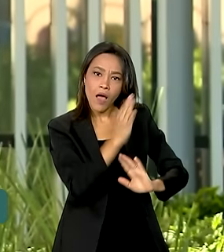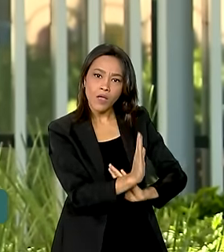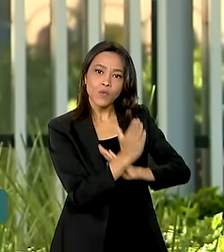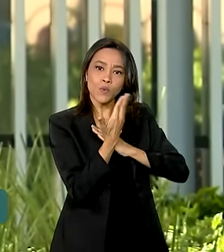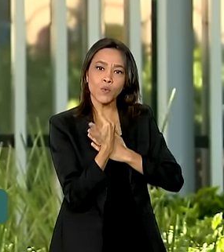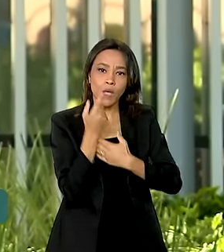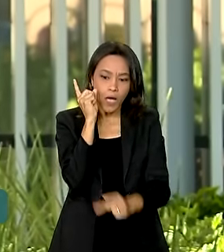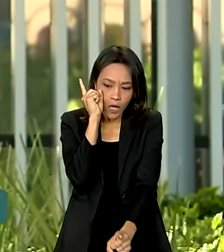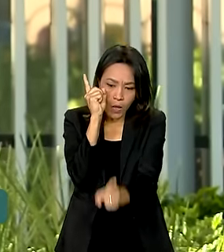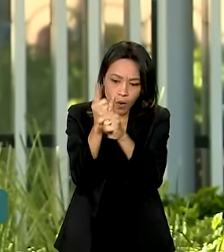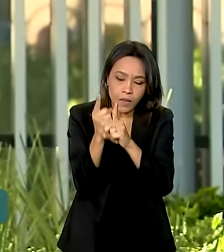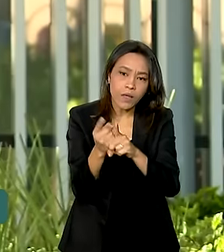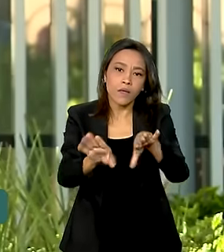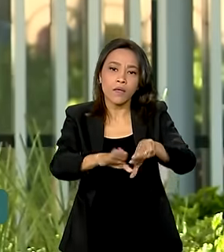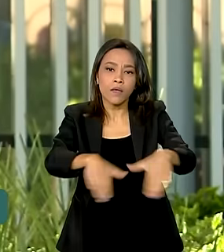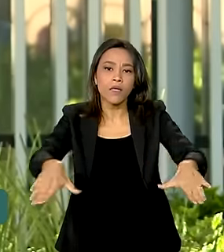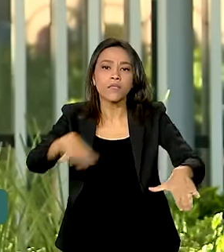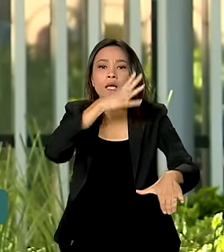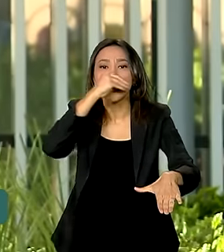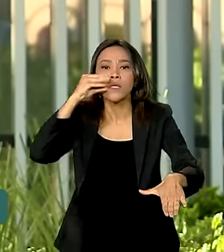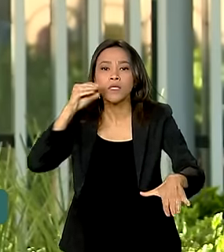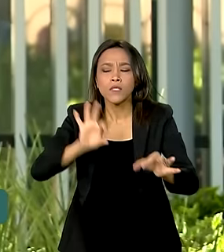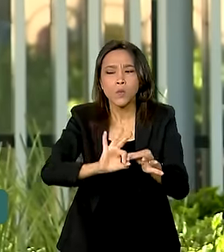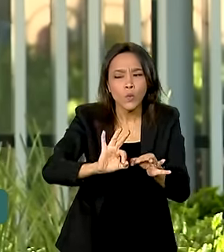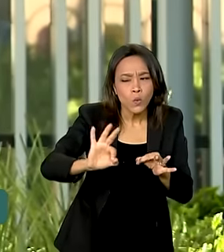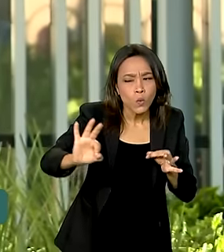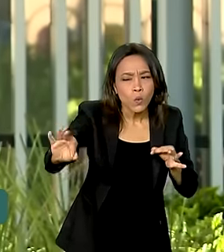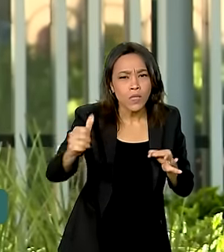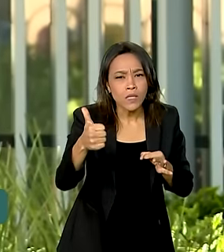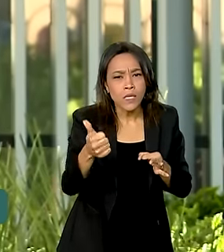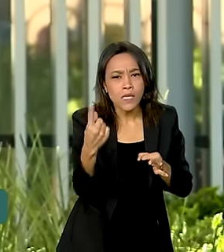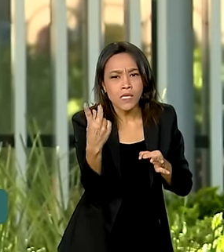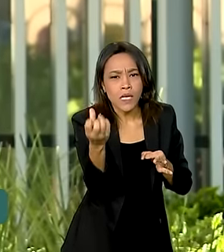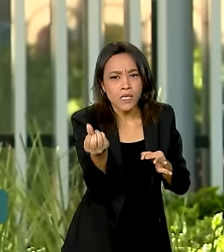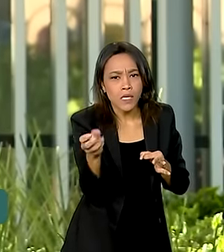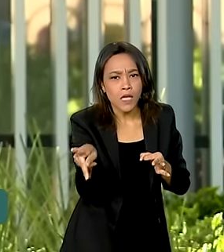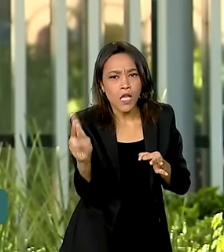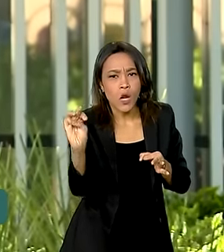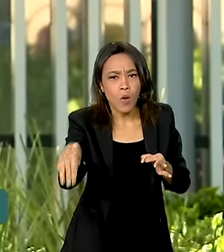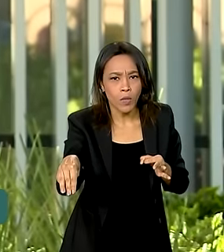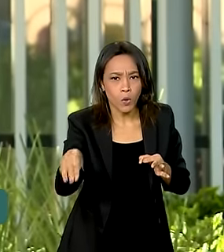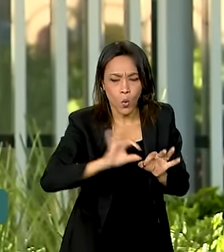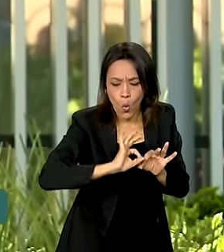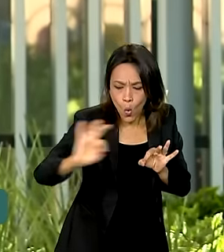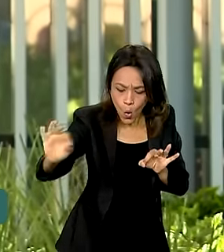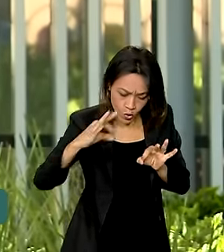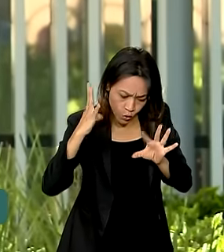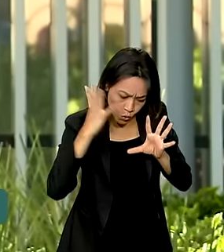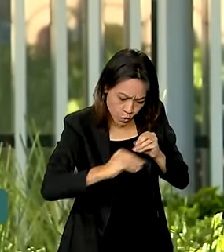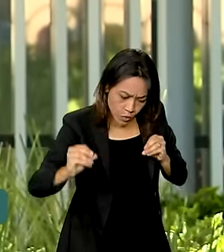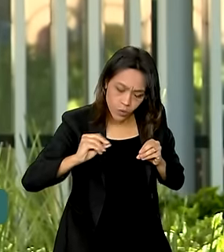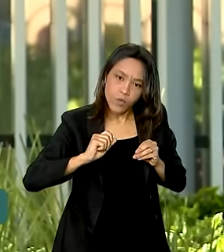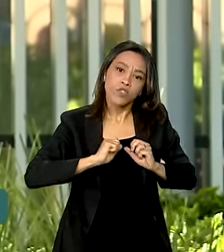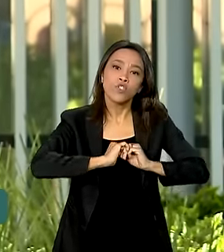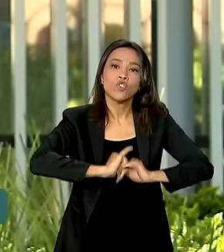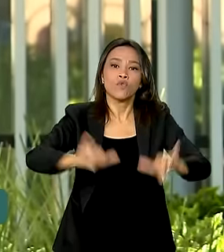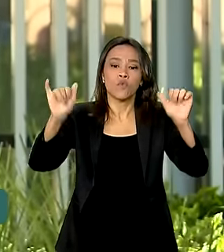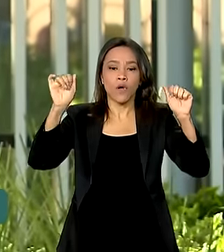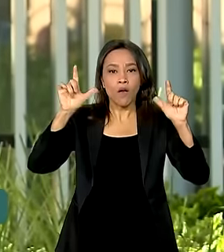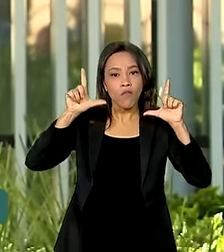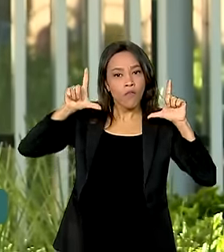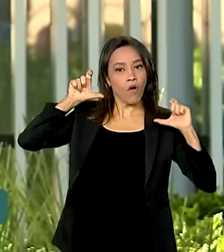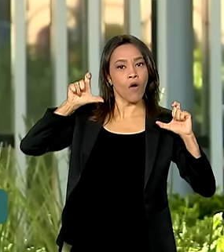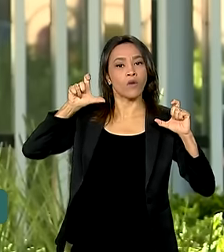localizar crianças e adolescentes em um raio de 160 quilômetros do desaparecimento, a partir da divulgação de fotos em redes